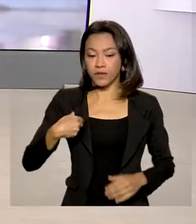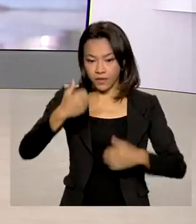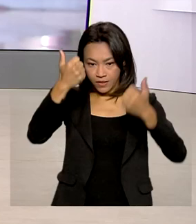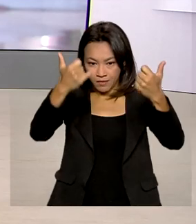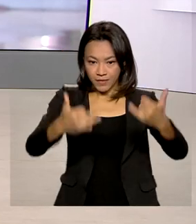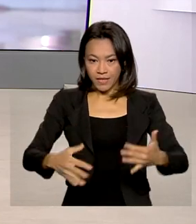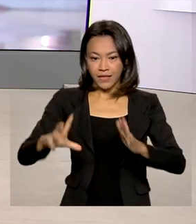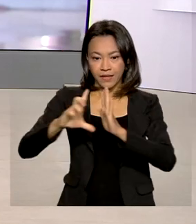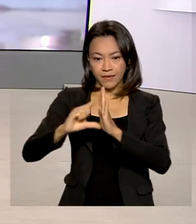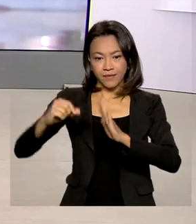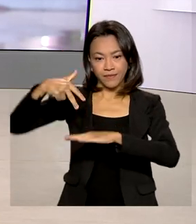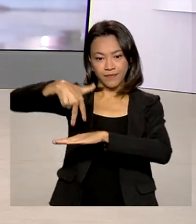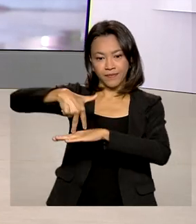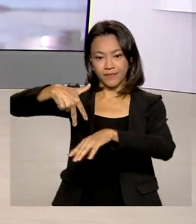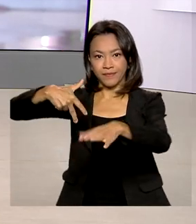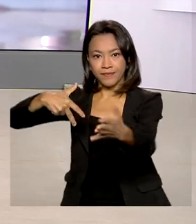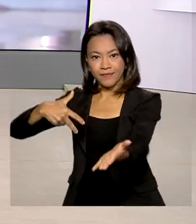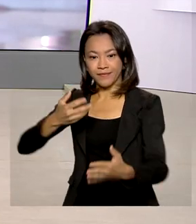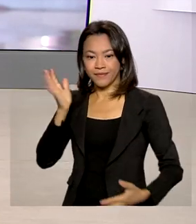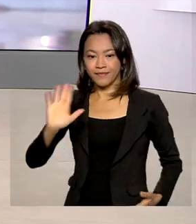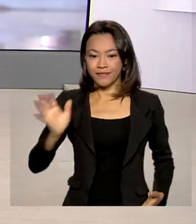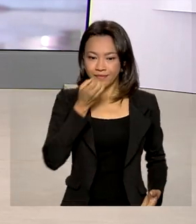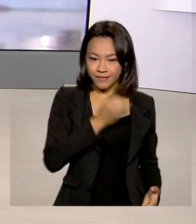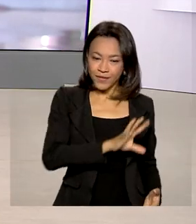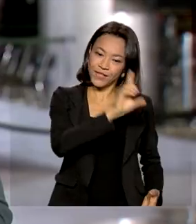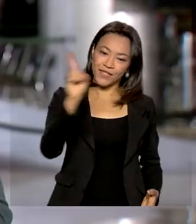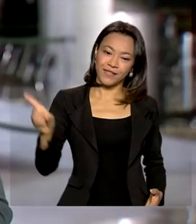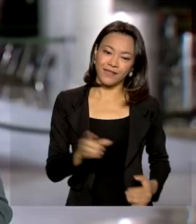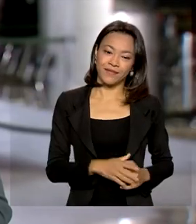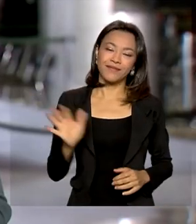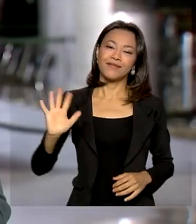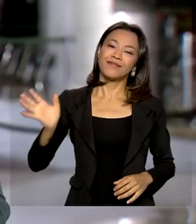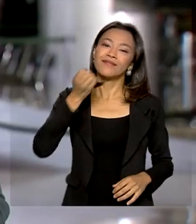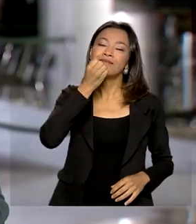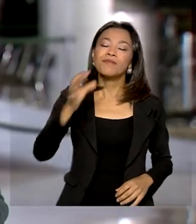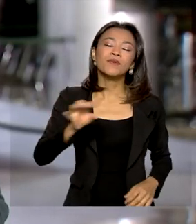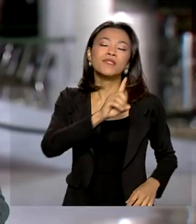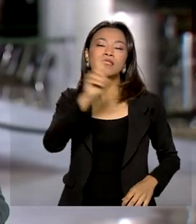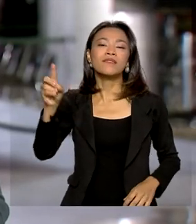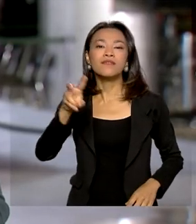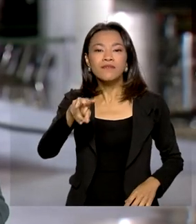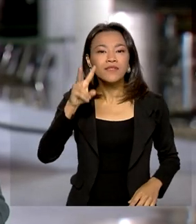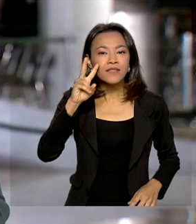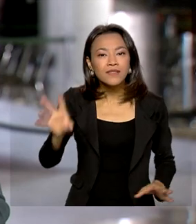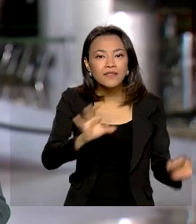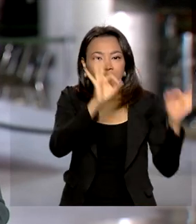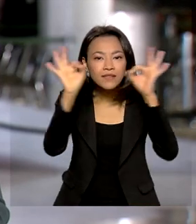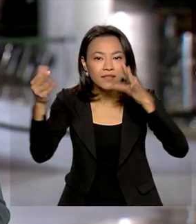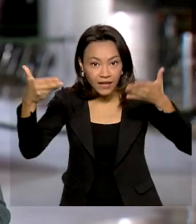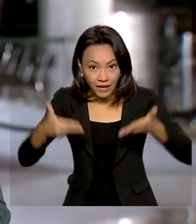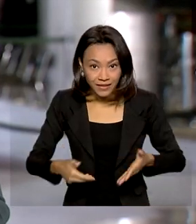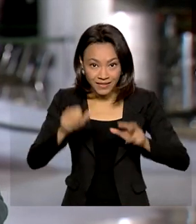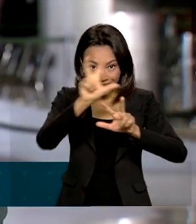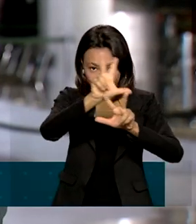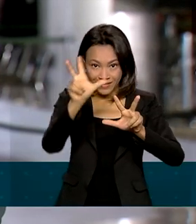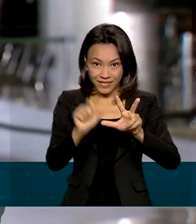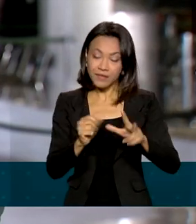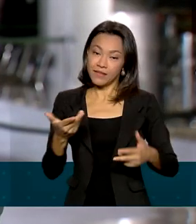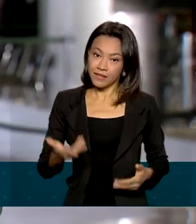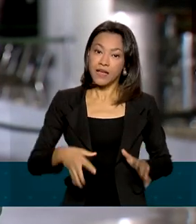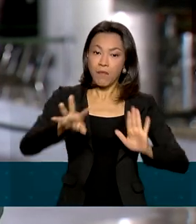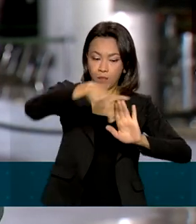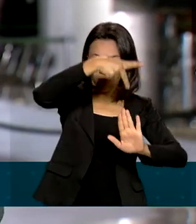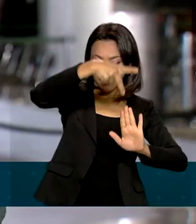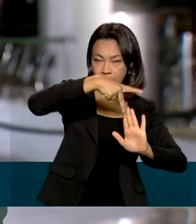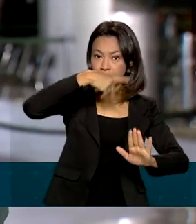detalhes para a gente. Márcia, bom dia! Oi Renata, bom dia para você, bom dia a todos que nos acompanham aqui na TV Brasil. Pois é Renata, essa portaria vai ser